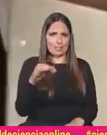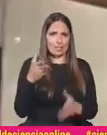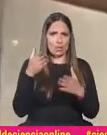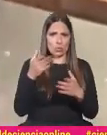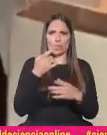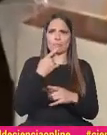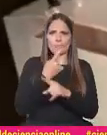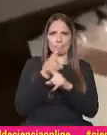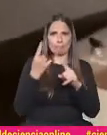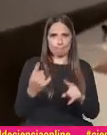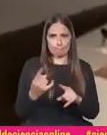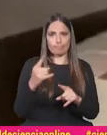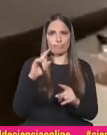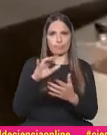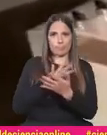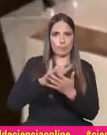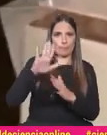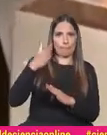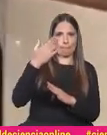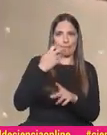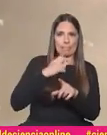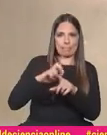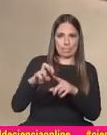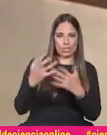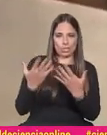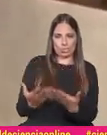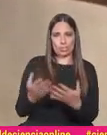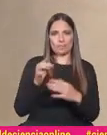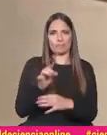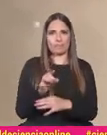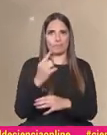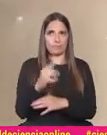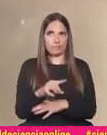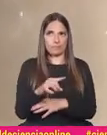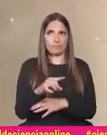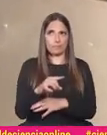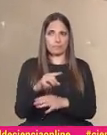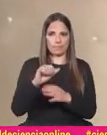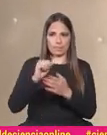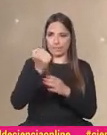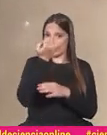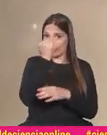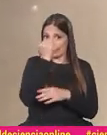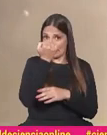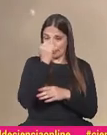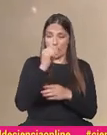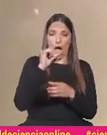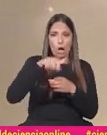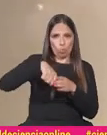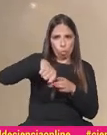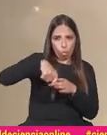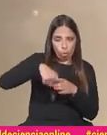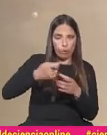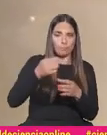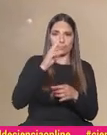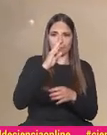perceber o porquê. É essencialmente uma questão de energia. Aqui temos um sabão diluído em água. E se eu